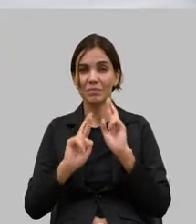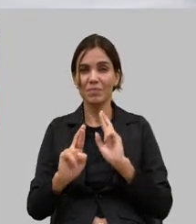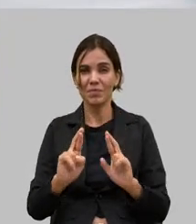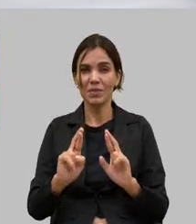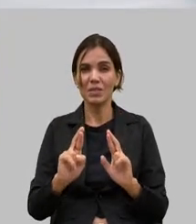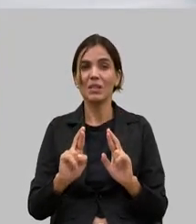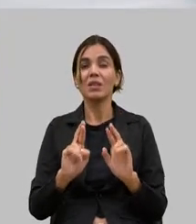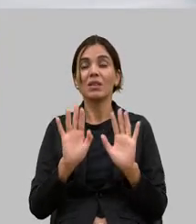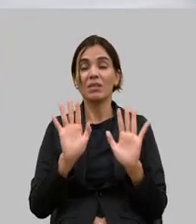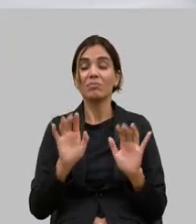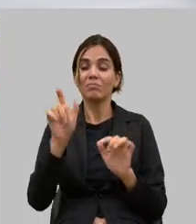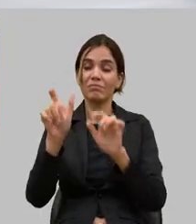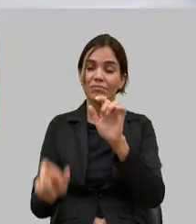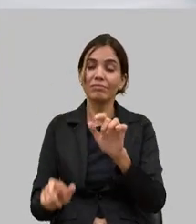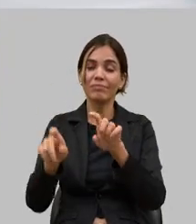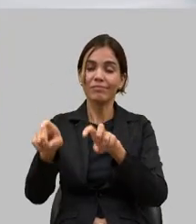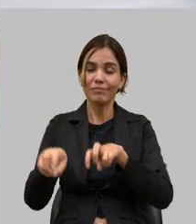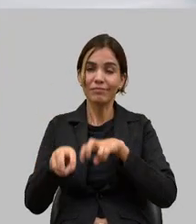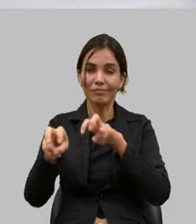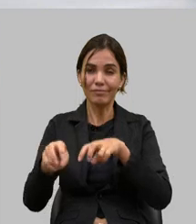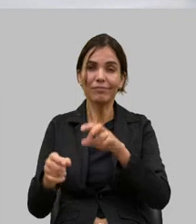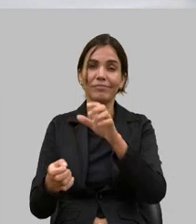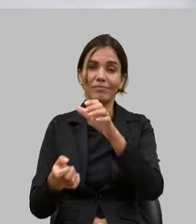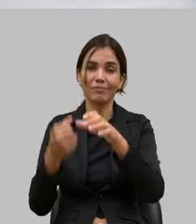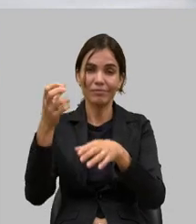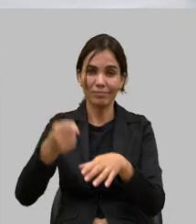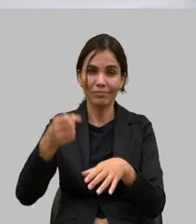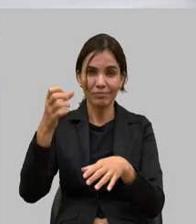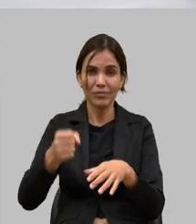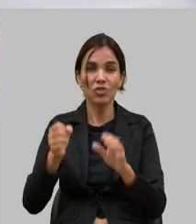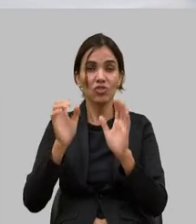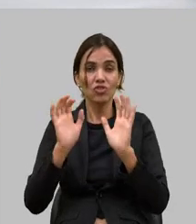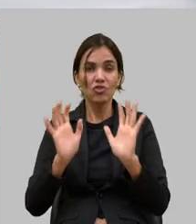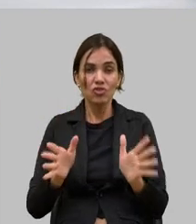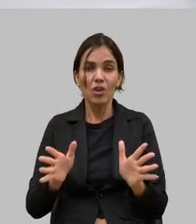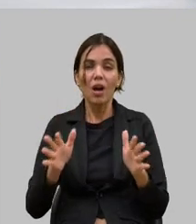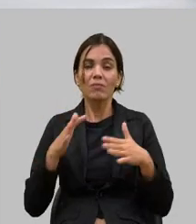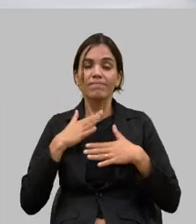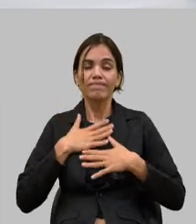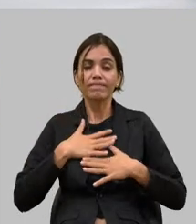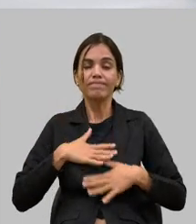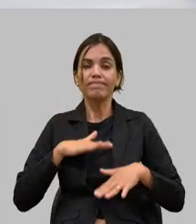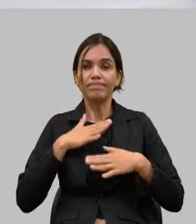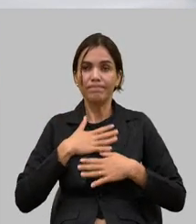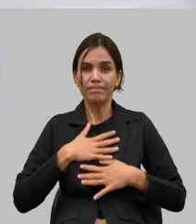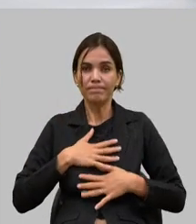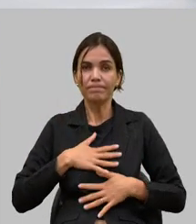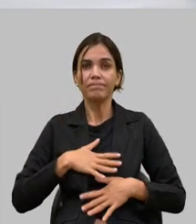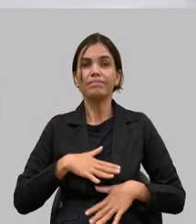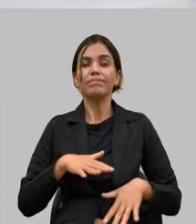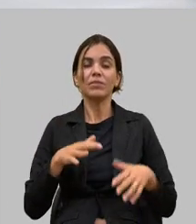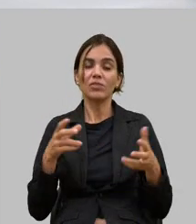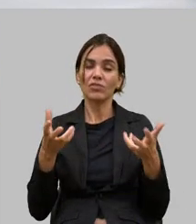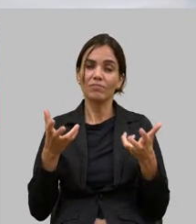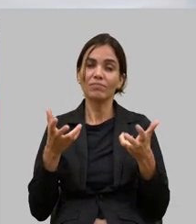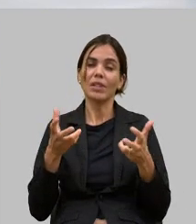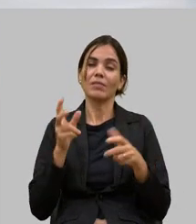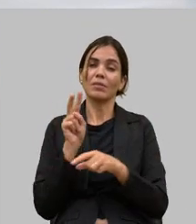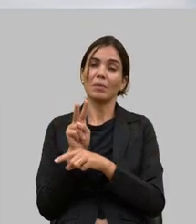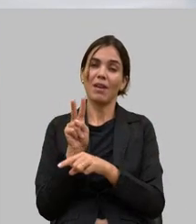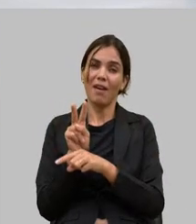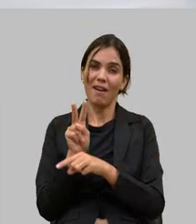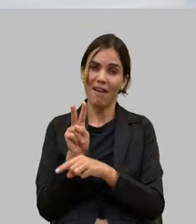nariz para fora da água que estava afogando mas o PL que o senhor está tramitando aqui nessa casa a gente tem esperança que com a nota técnica